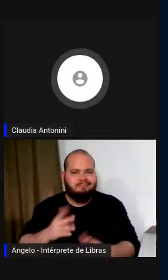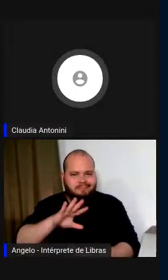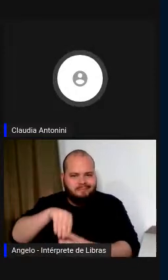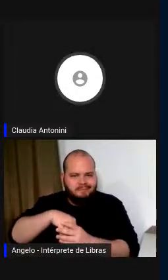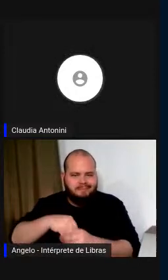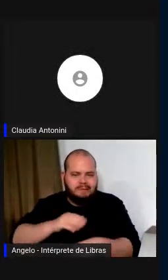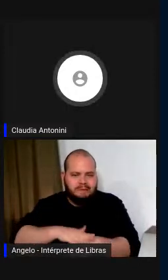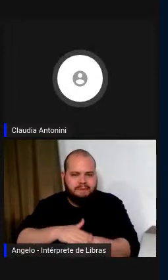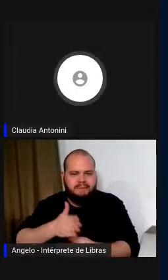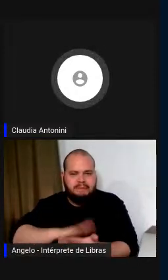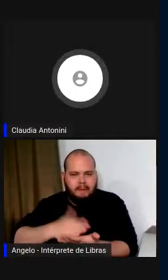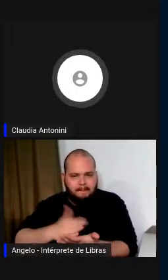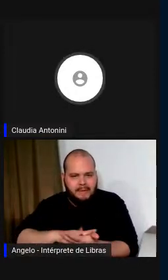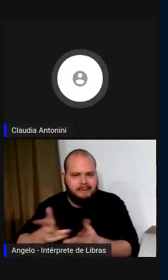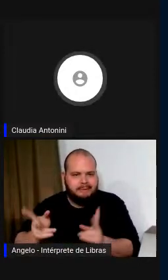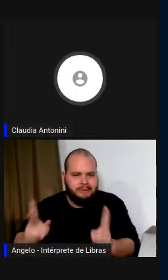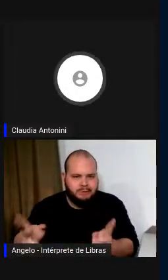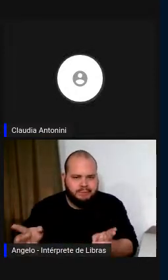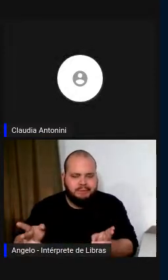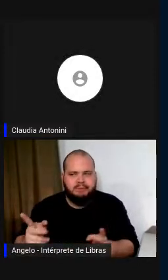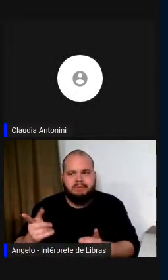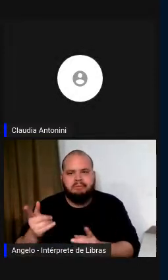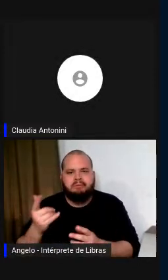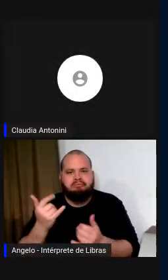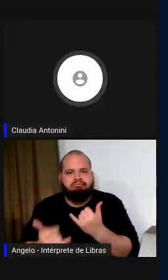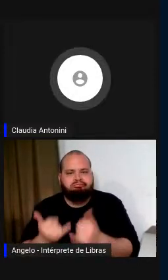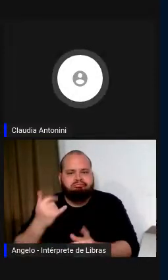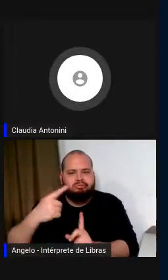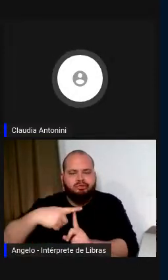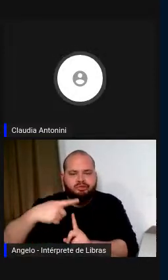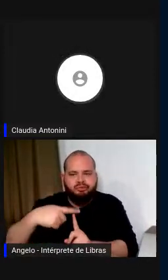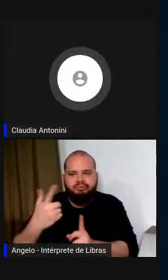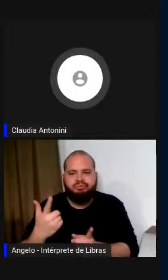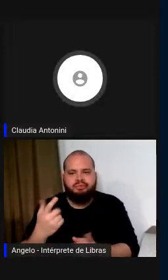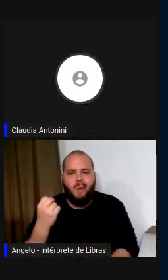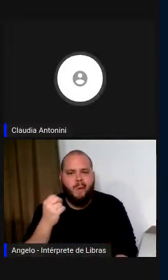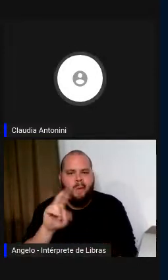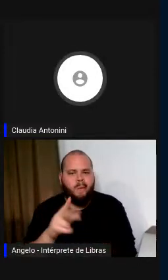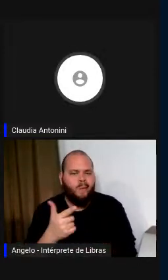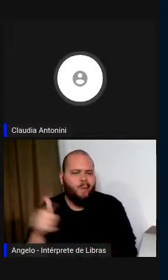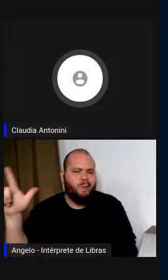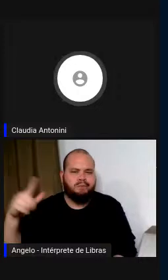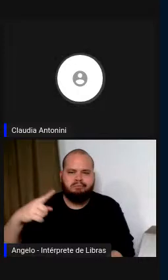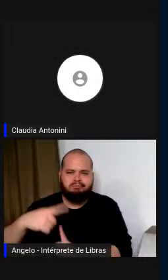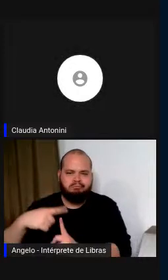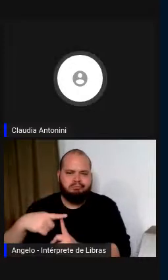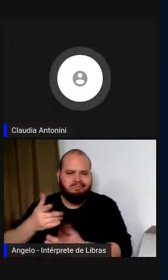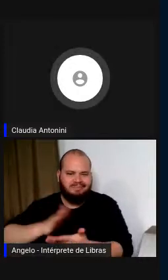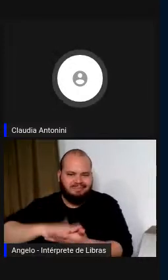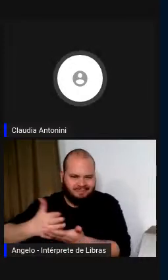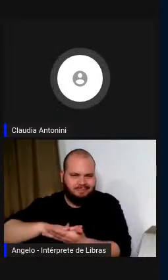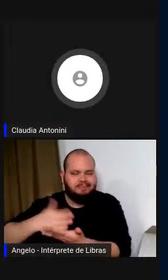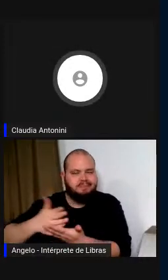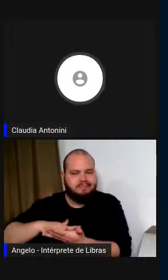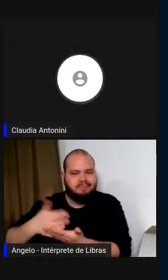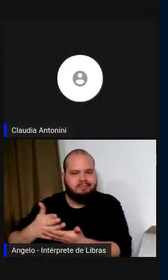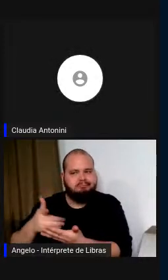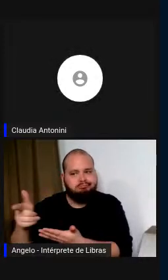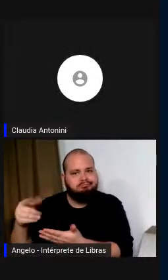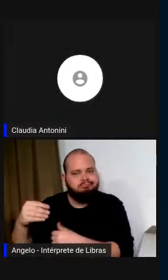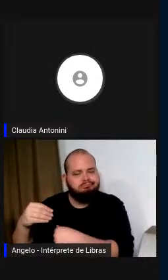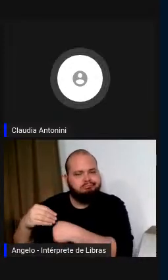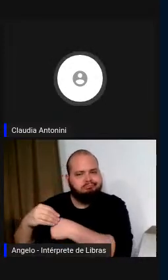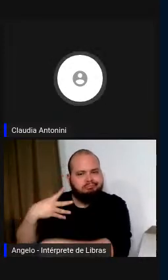simultânea, um tipo de ou uma outra forma de interpretação que nos sugira,